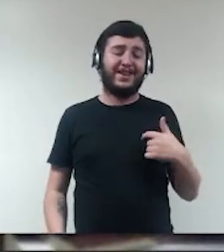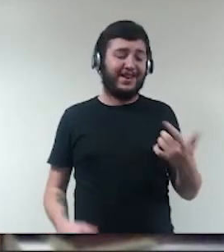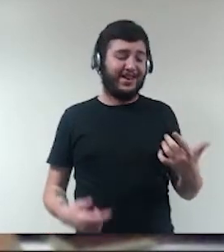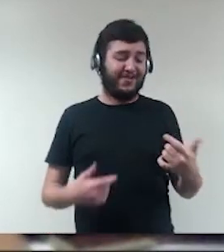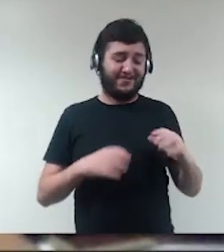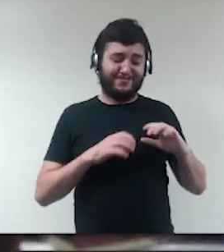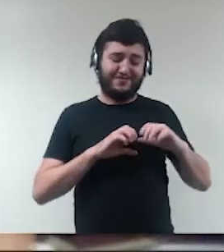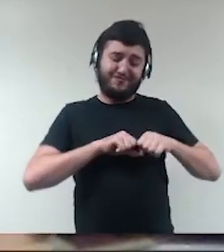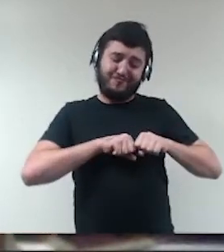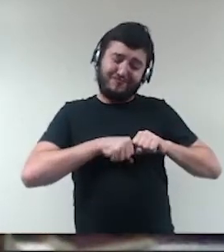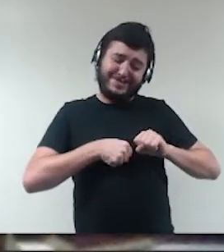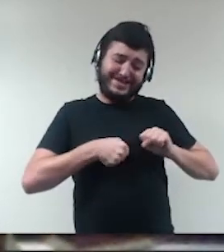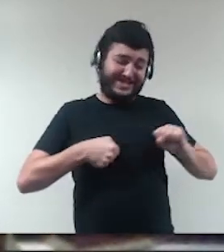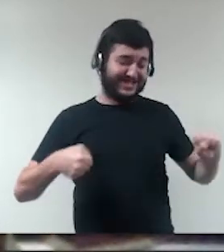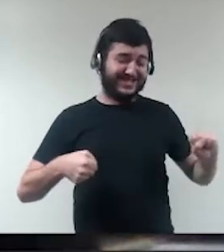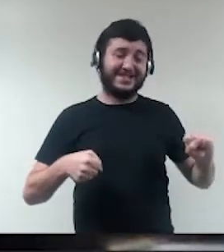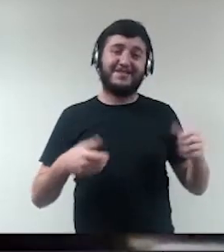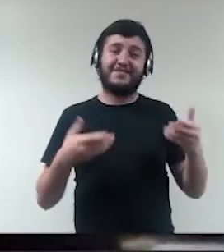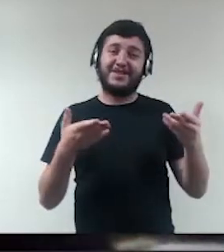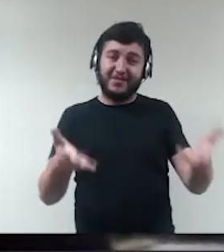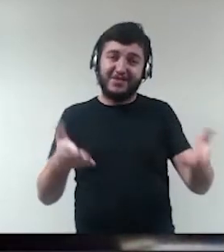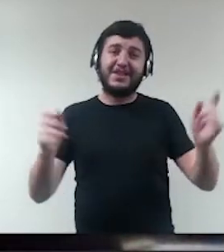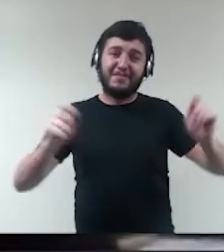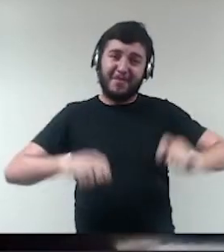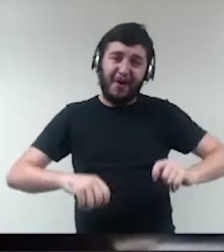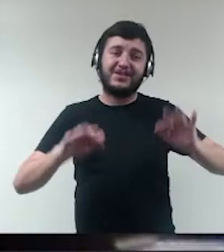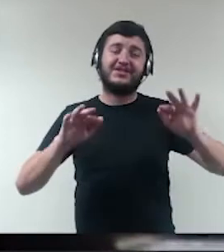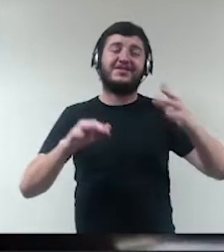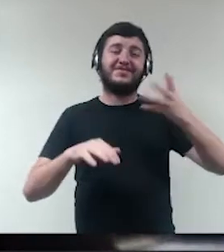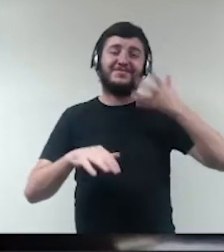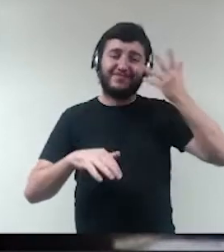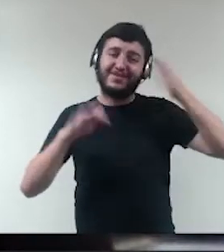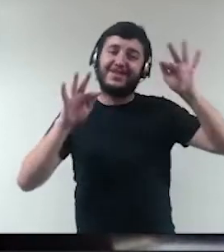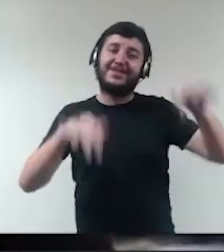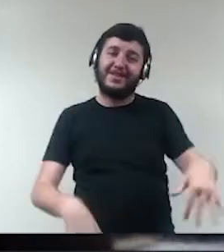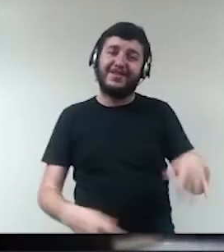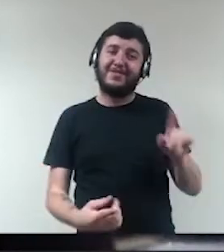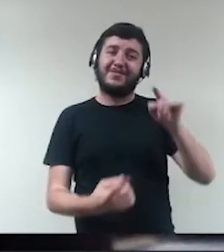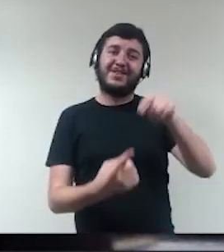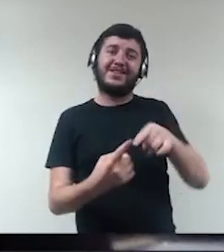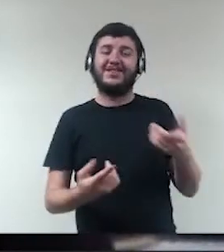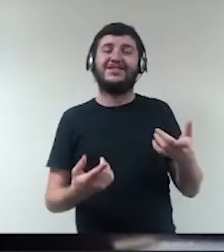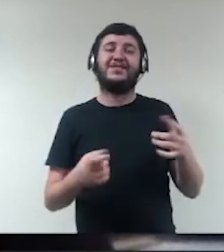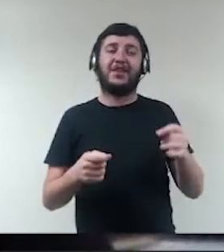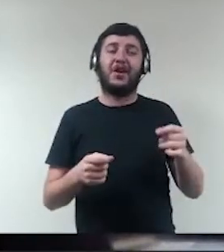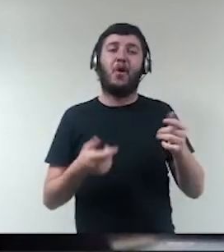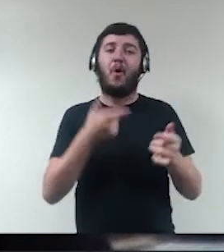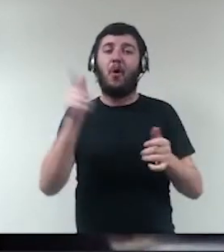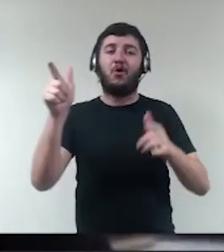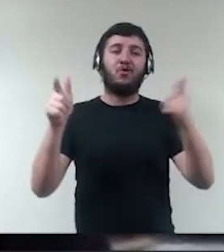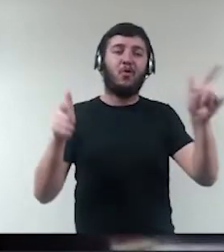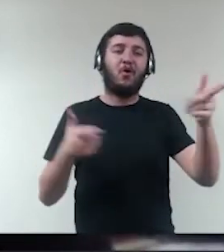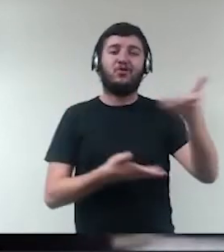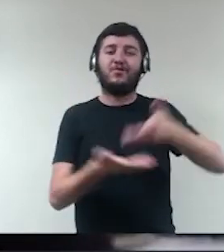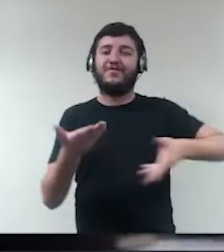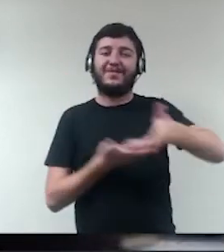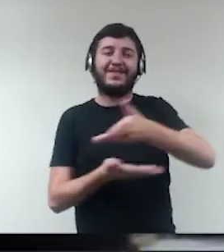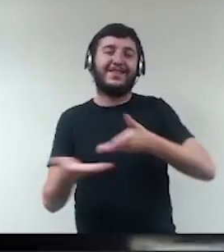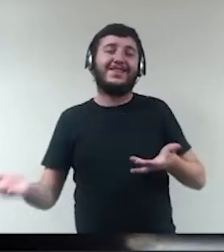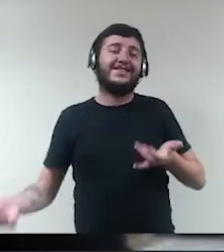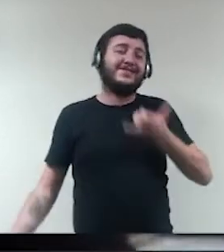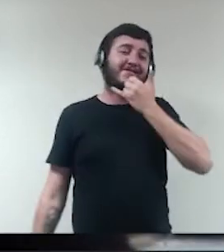concluir, para a gente poder dividir aí o tempo. Desculpa, é esse papel horrível de motivador.